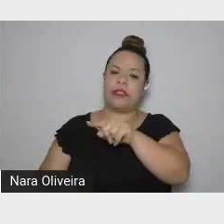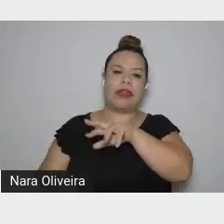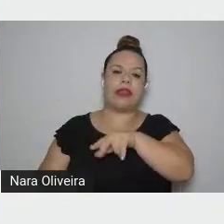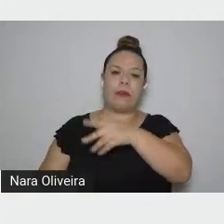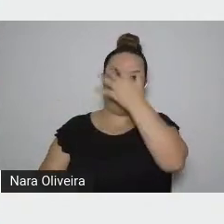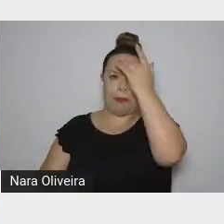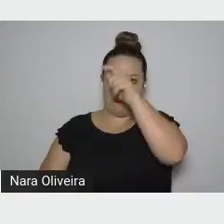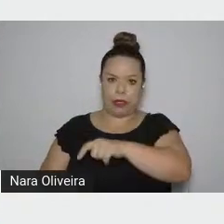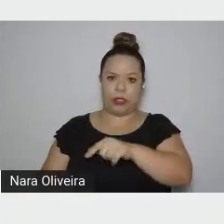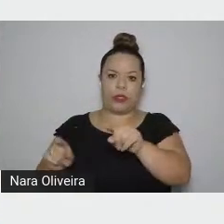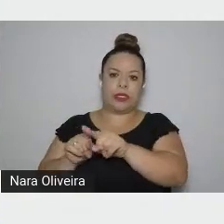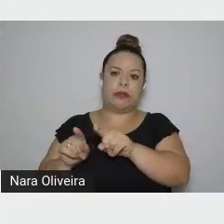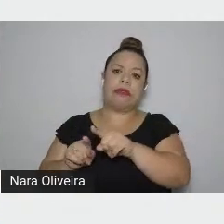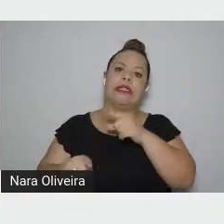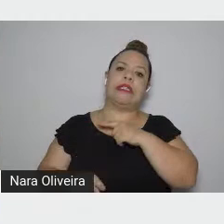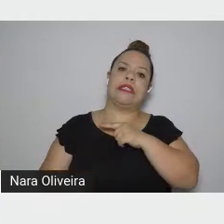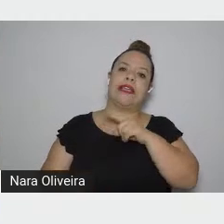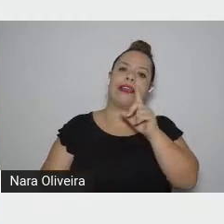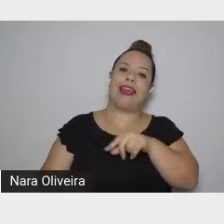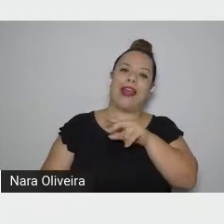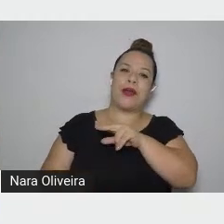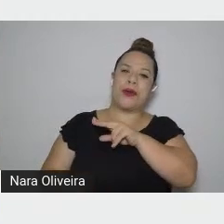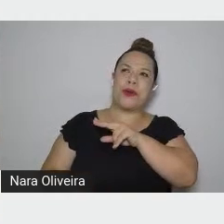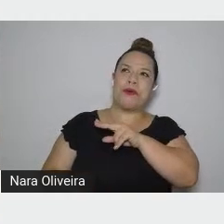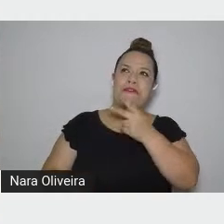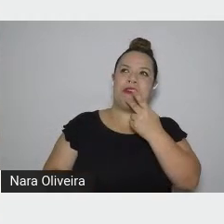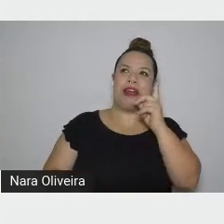epicurista triste, como dizia a Pessoa.